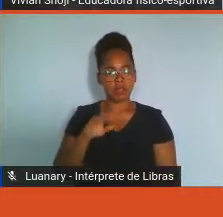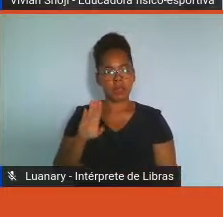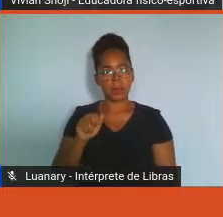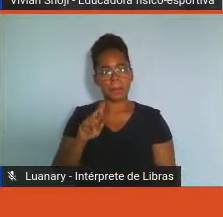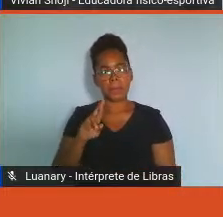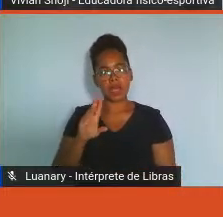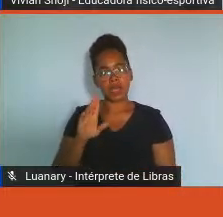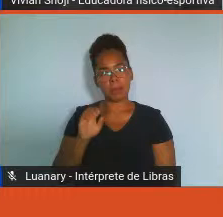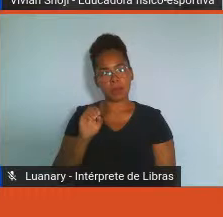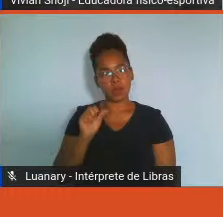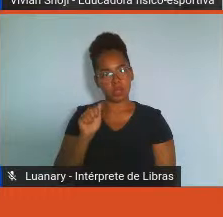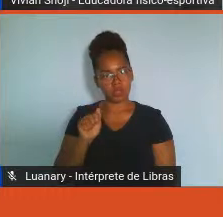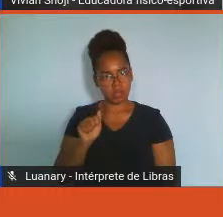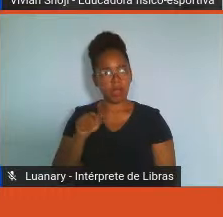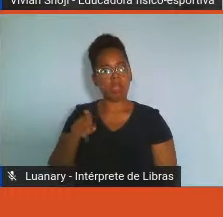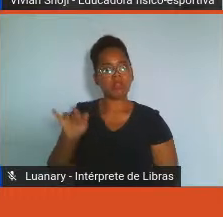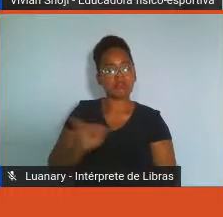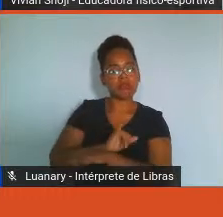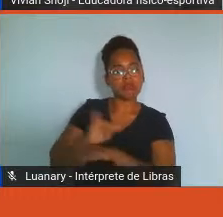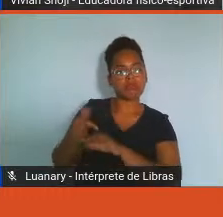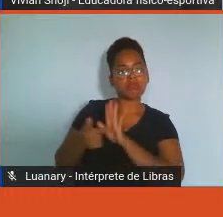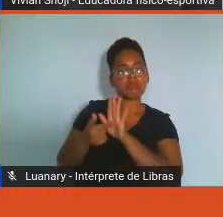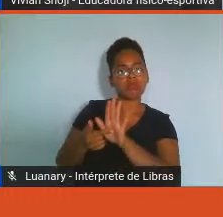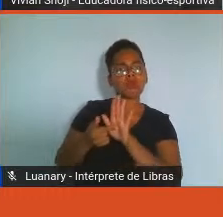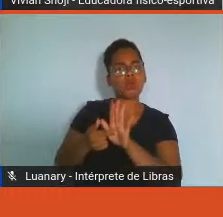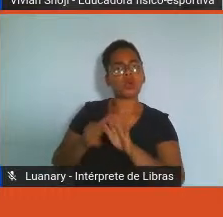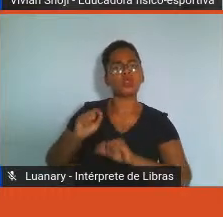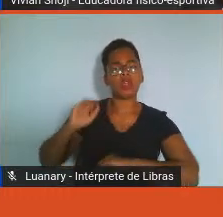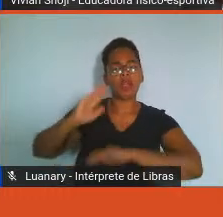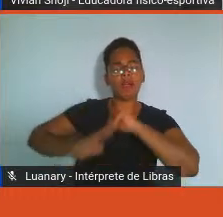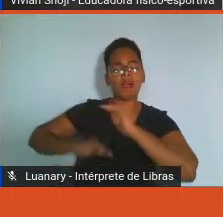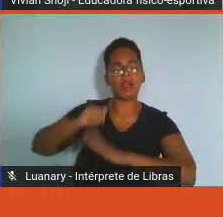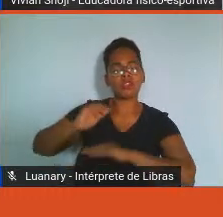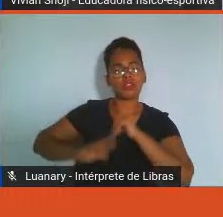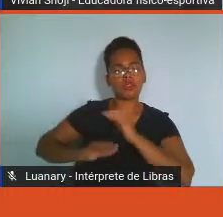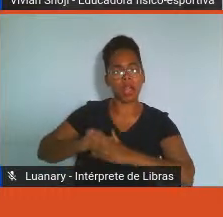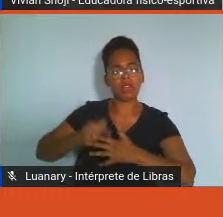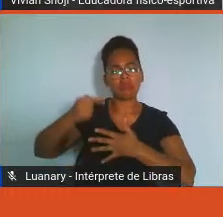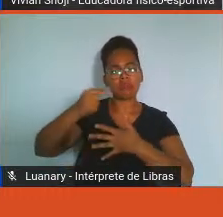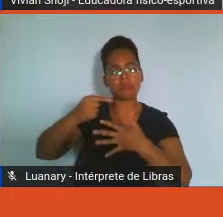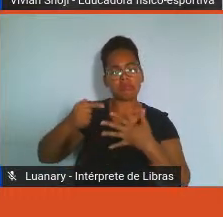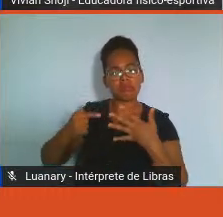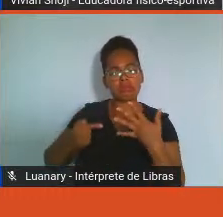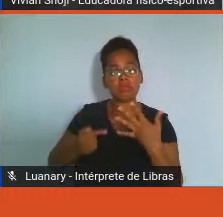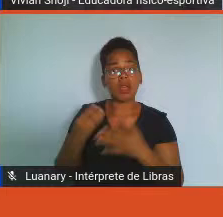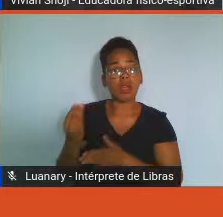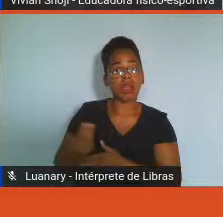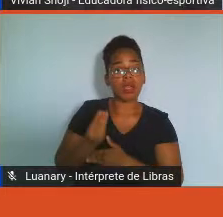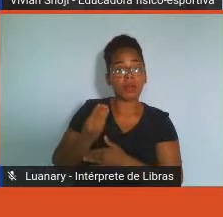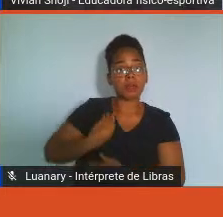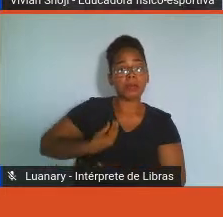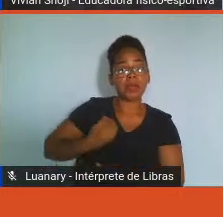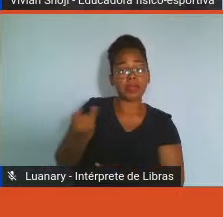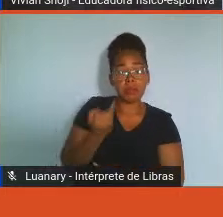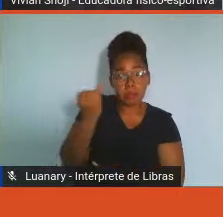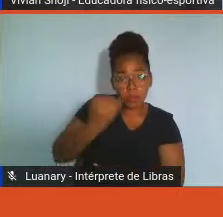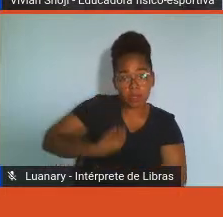importantes para mim, que sejam significativas na vida, quais sejam, qual, familiar,